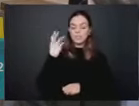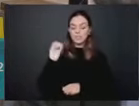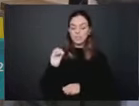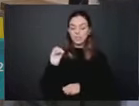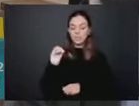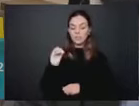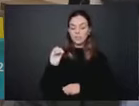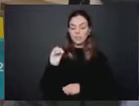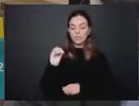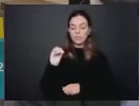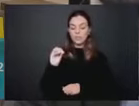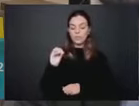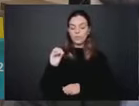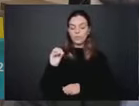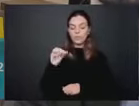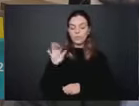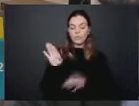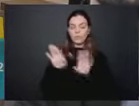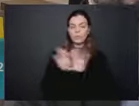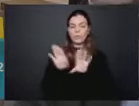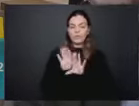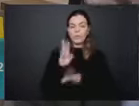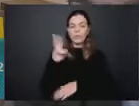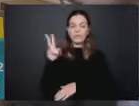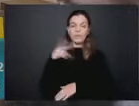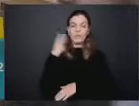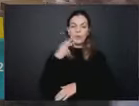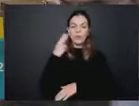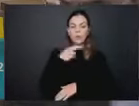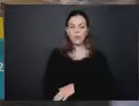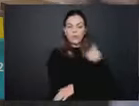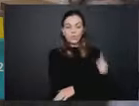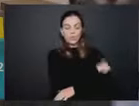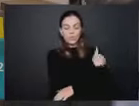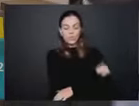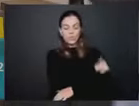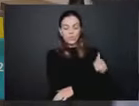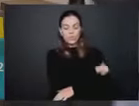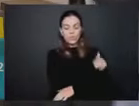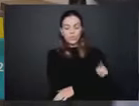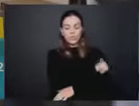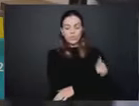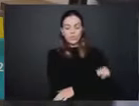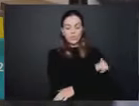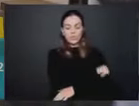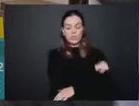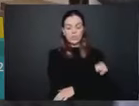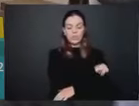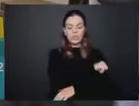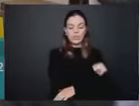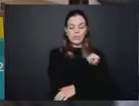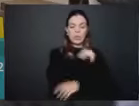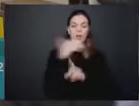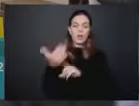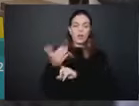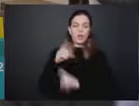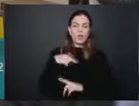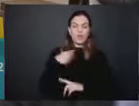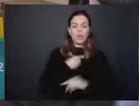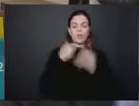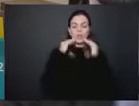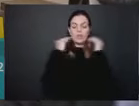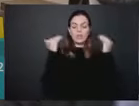e o nosso vereador aqui do Rio de Janeiro, prestigiando, nós brilhantando aí essa sessão, fazendo essa